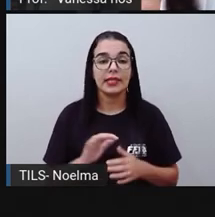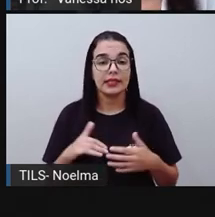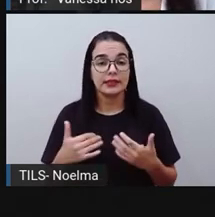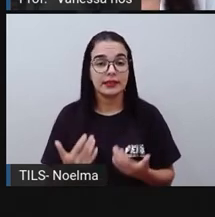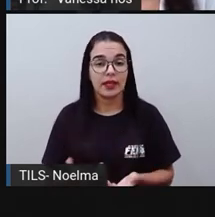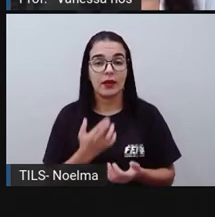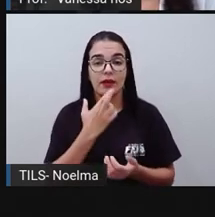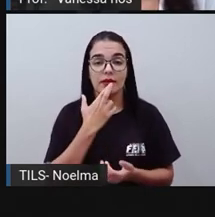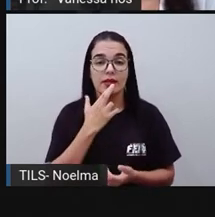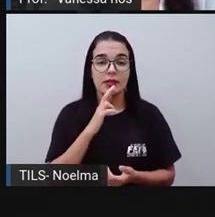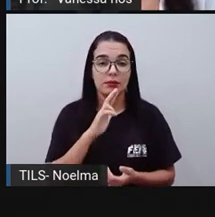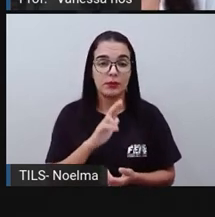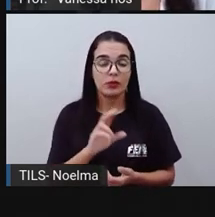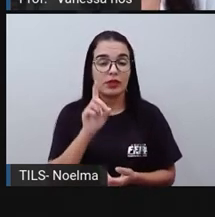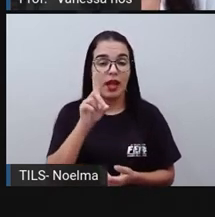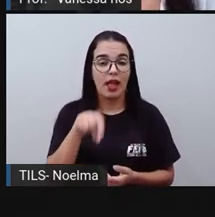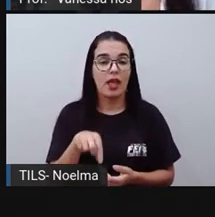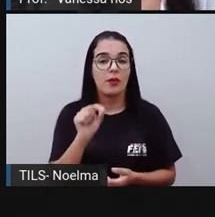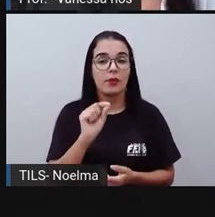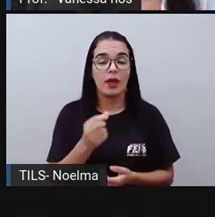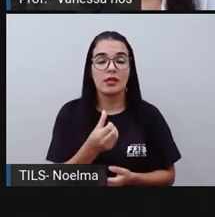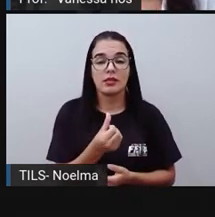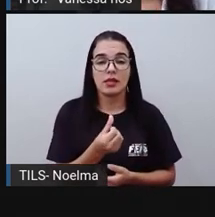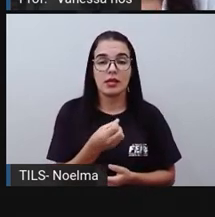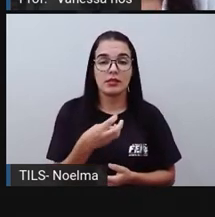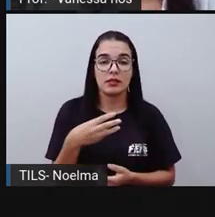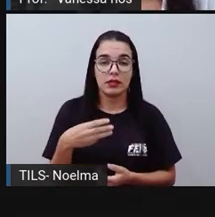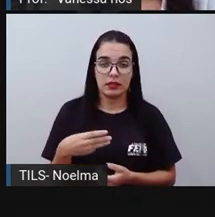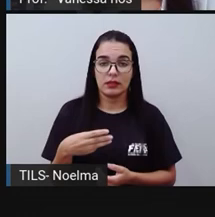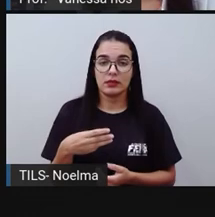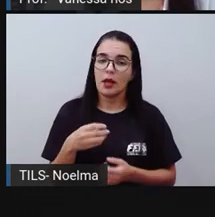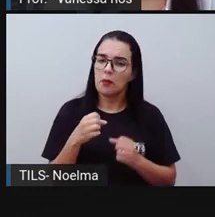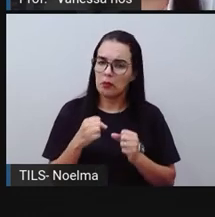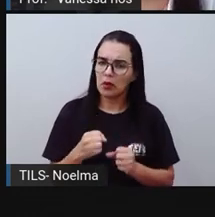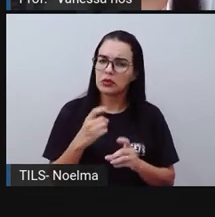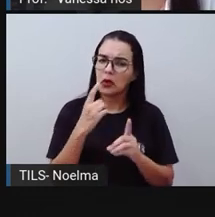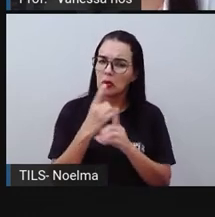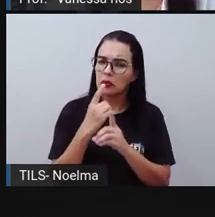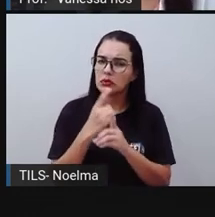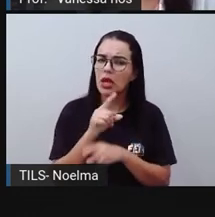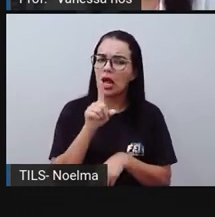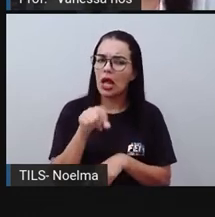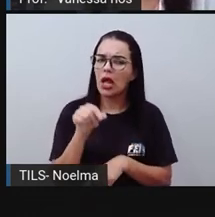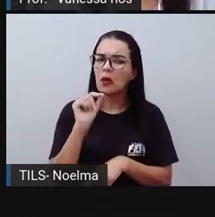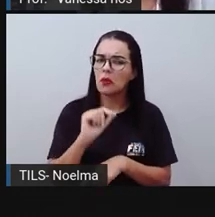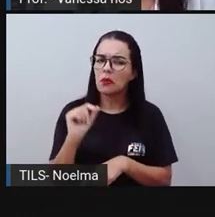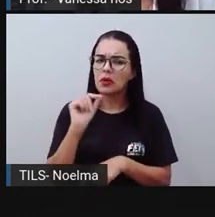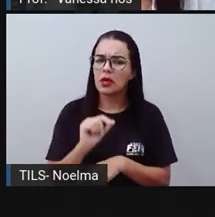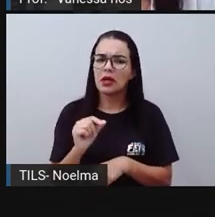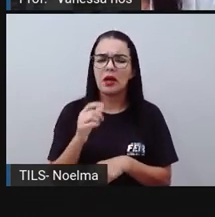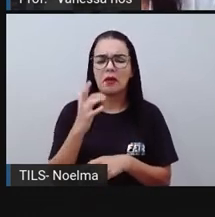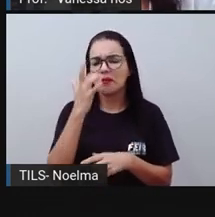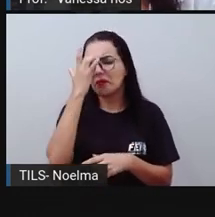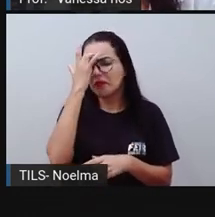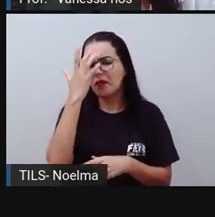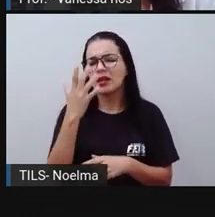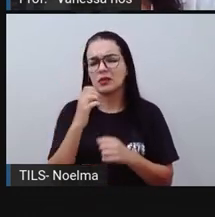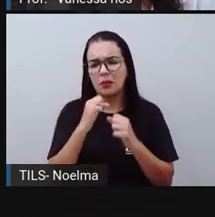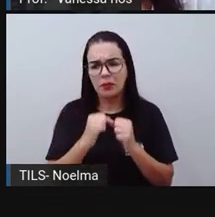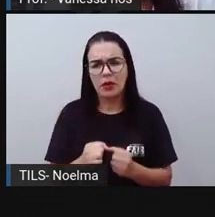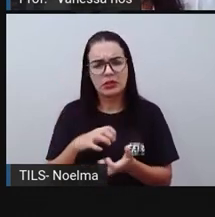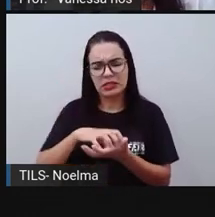E o resultado da operação, então, é 63. Só que aí nós não precisamos fazer este cálculo de forma